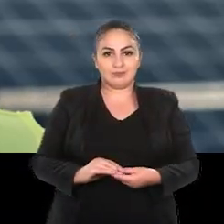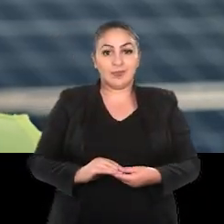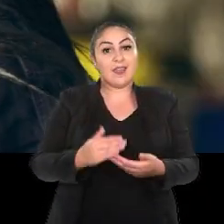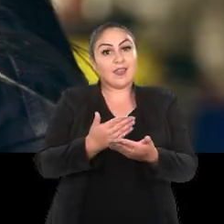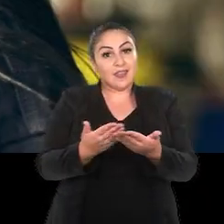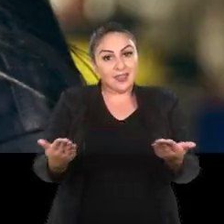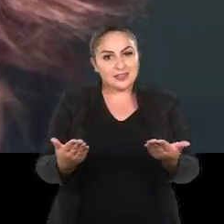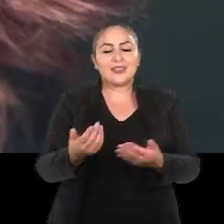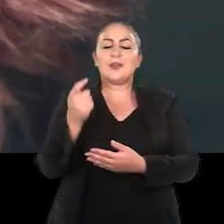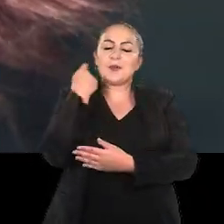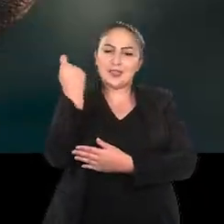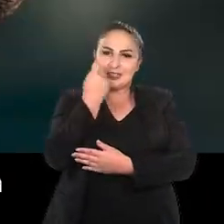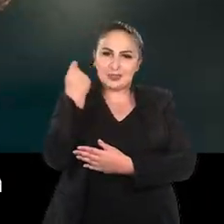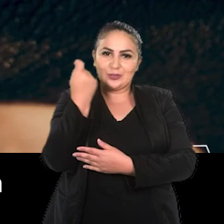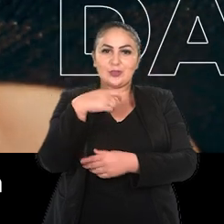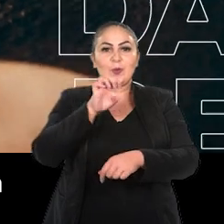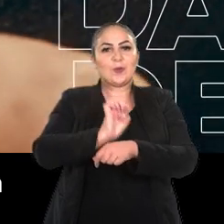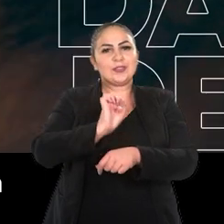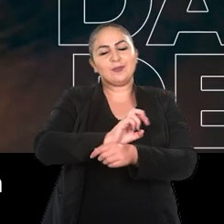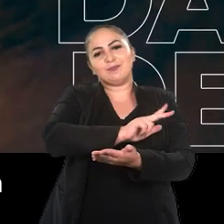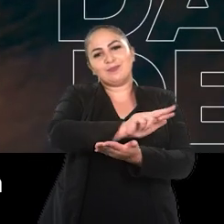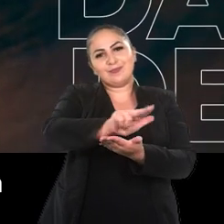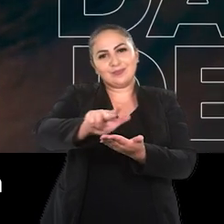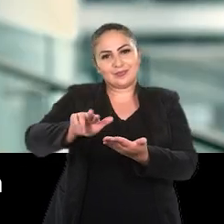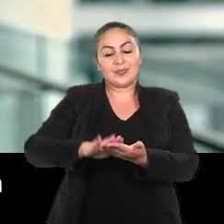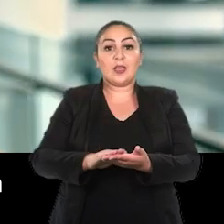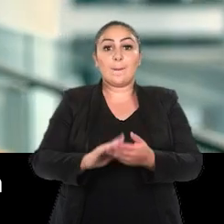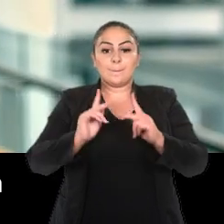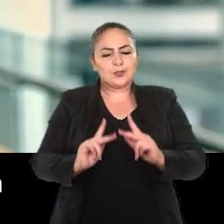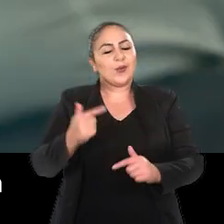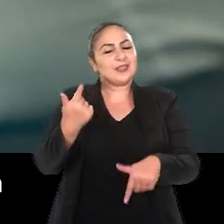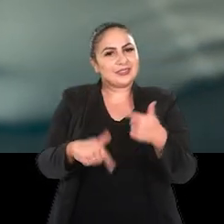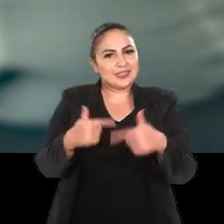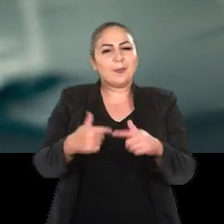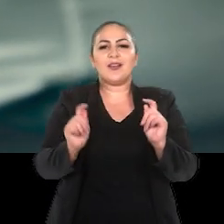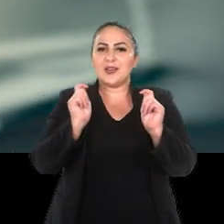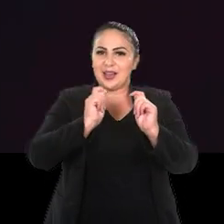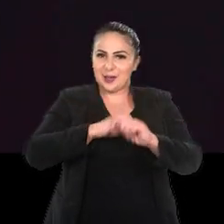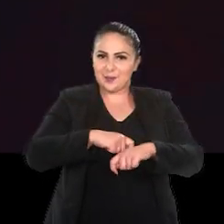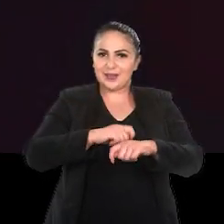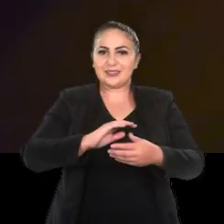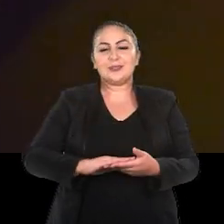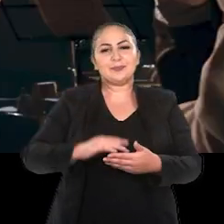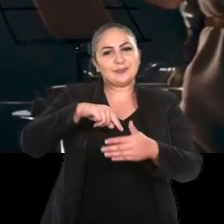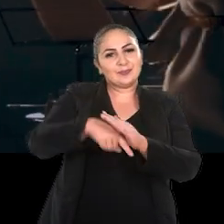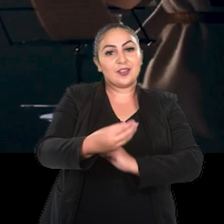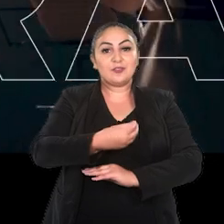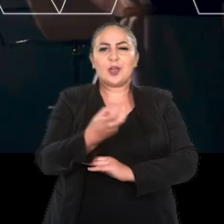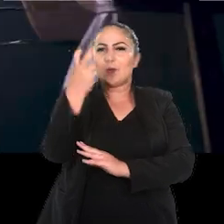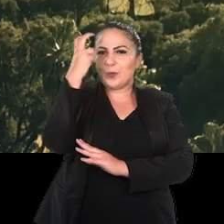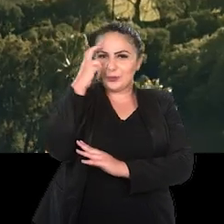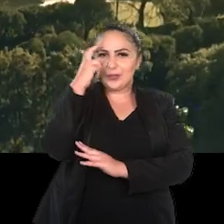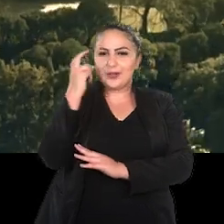Este é o Rio Grande do Sul, um Estado diversificado, com gente trabalhadora e capacitada, com intensa vida